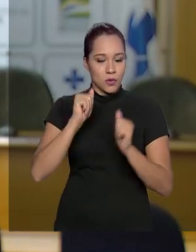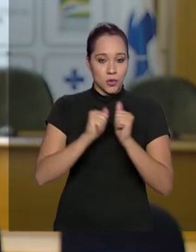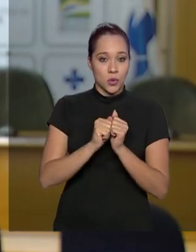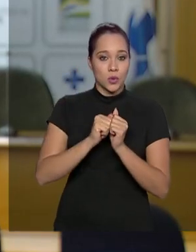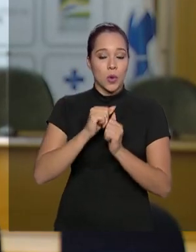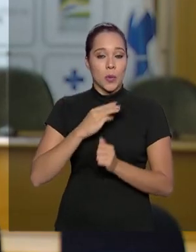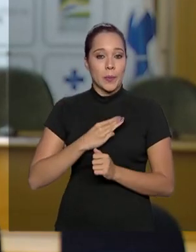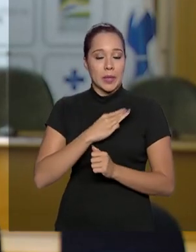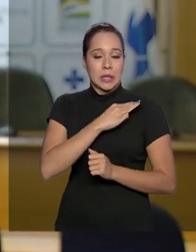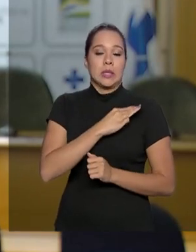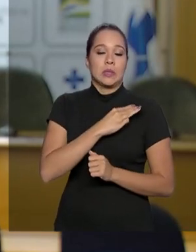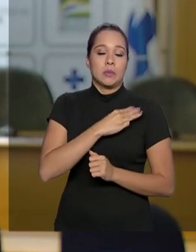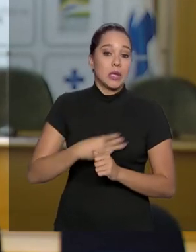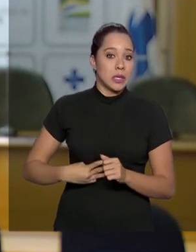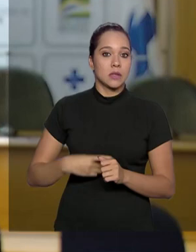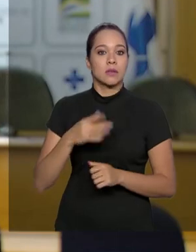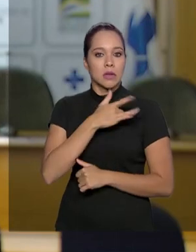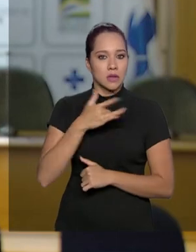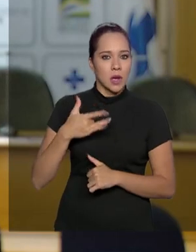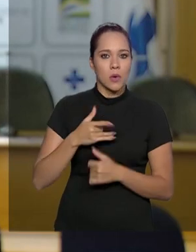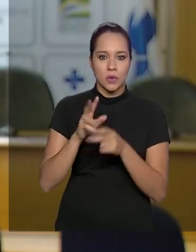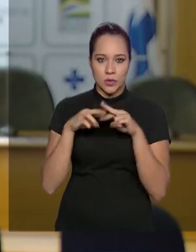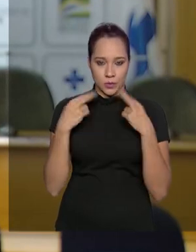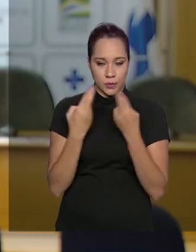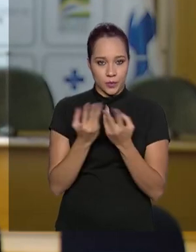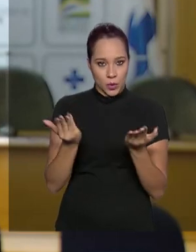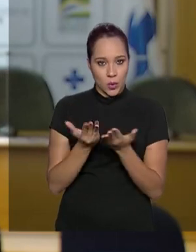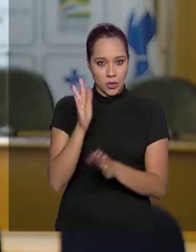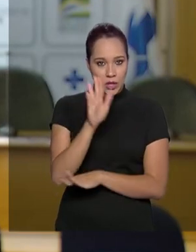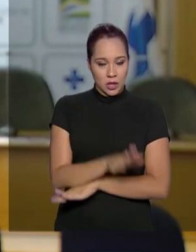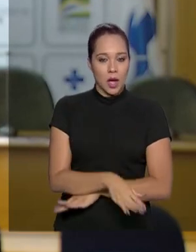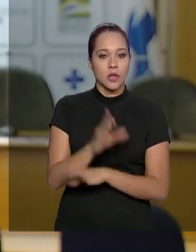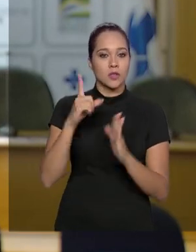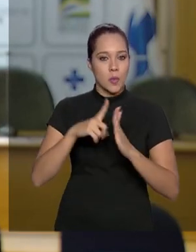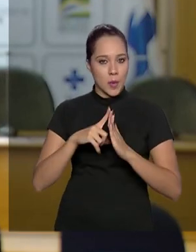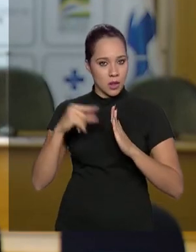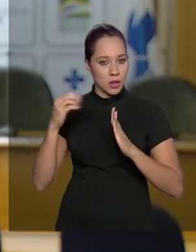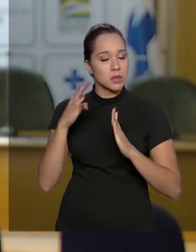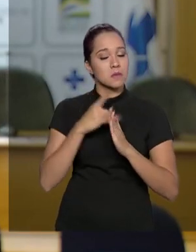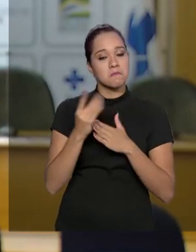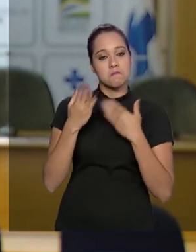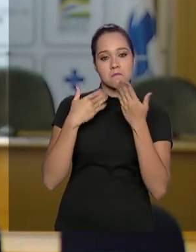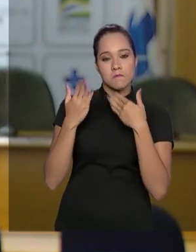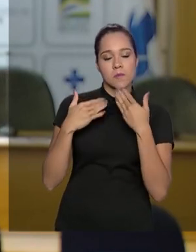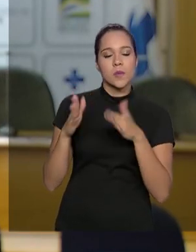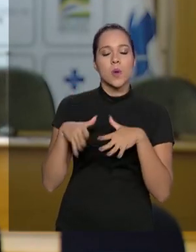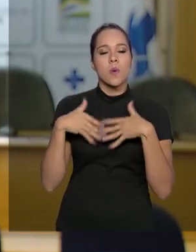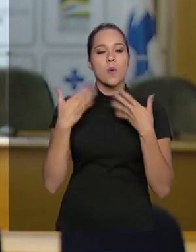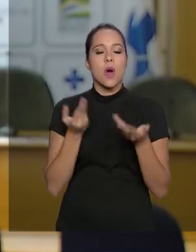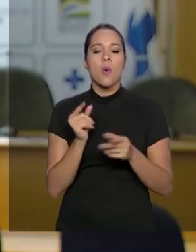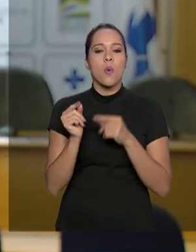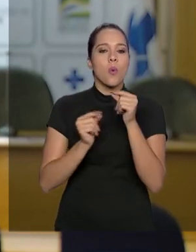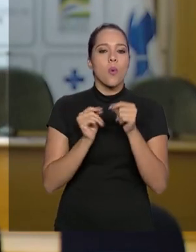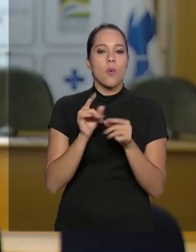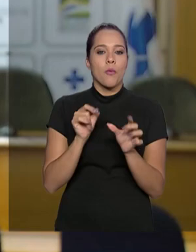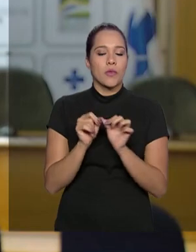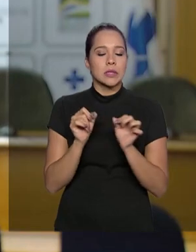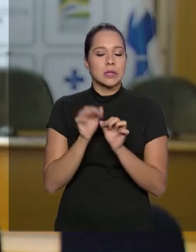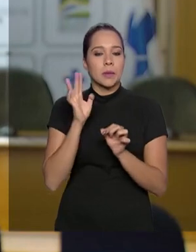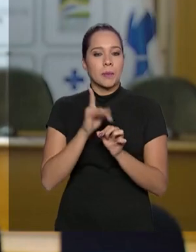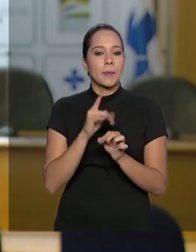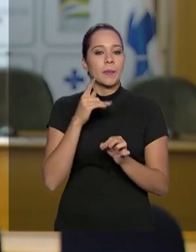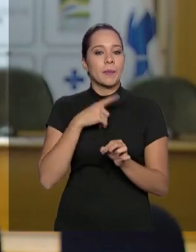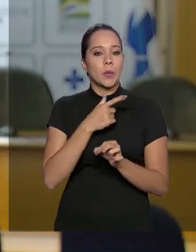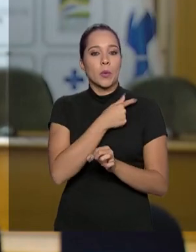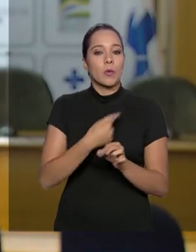Saúde, Luiz Henrique Mandetta, eles se reuniram na tarde de hoje no Palácio da Alvorada, falaram quais são as medidas que estão sendo tomadas